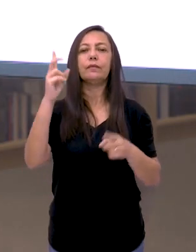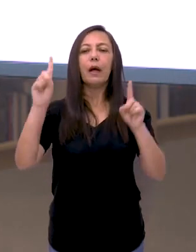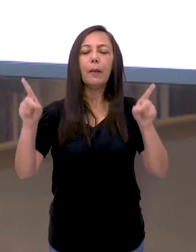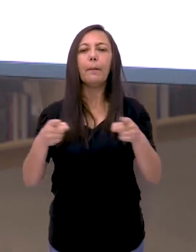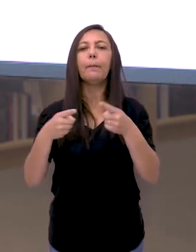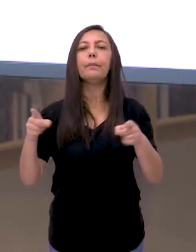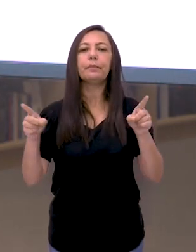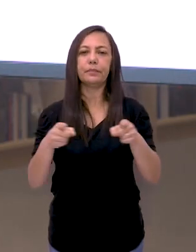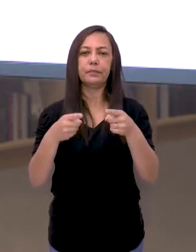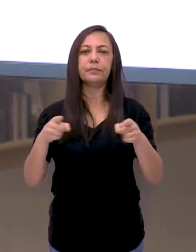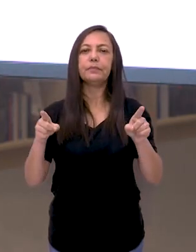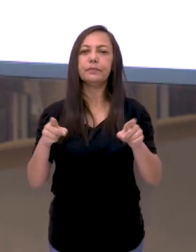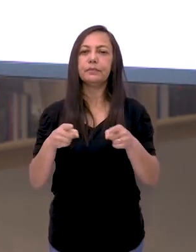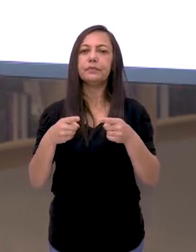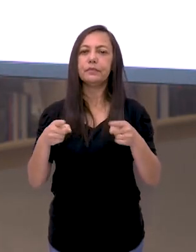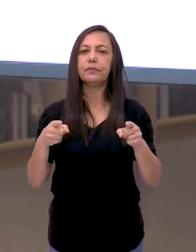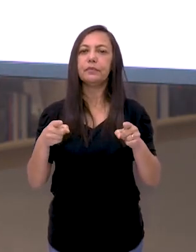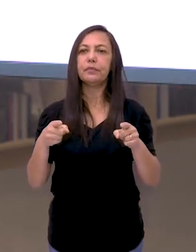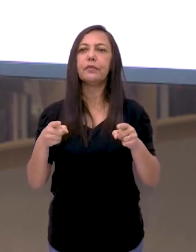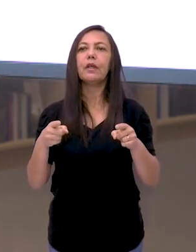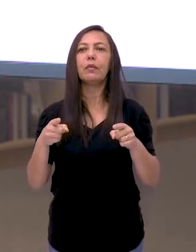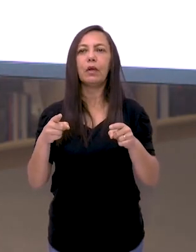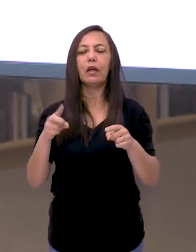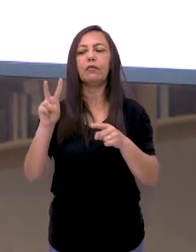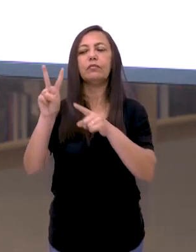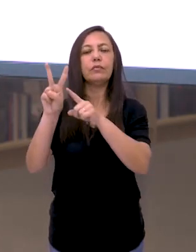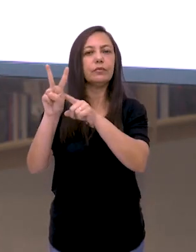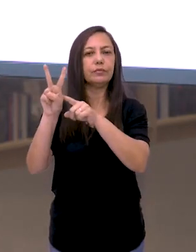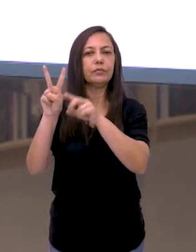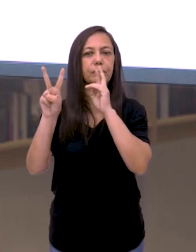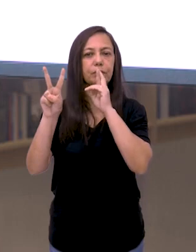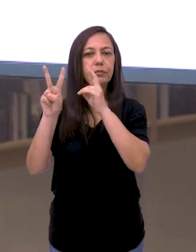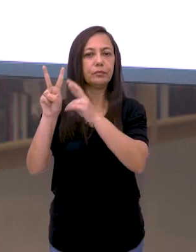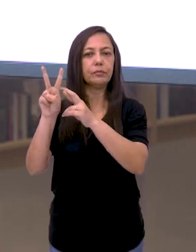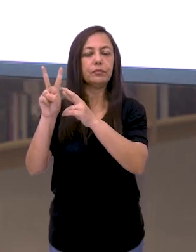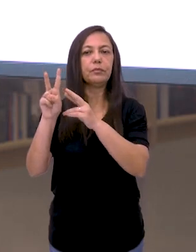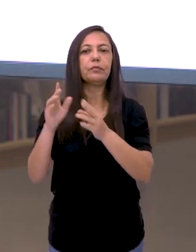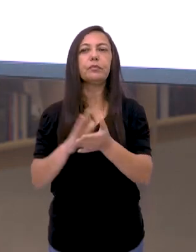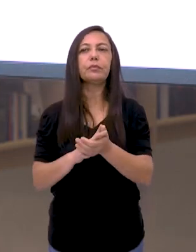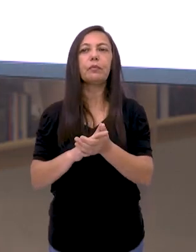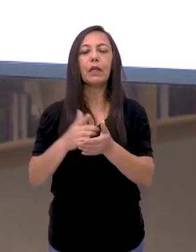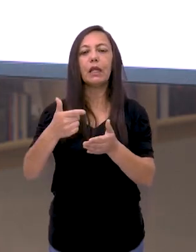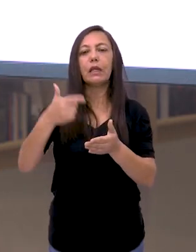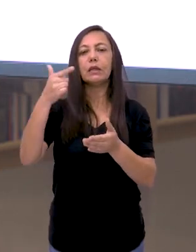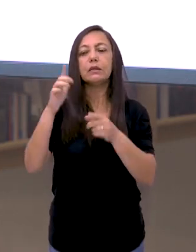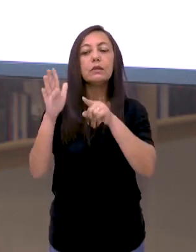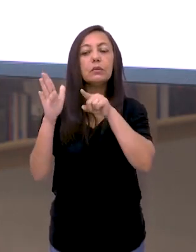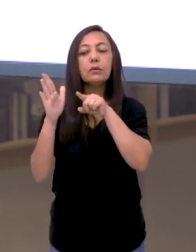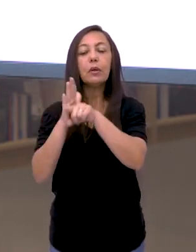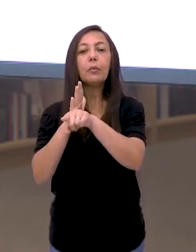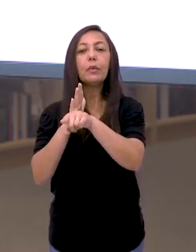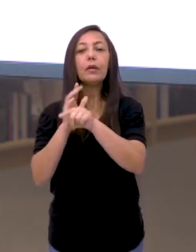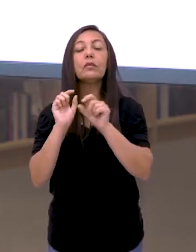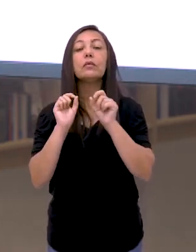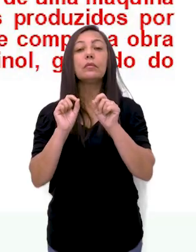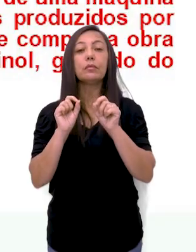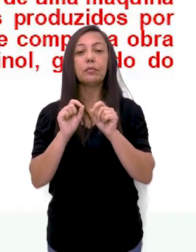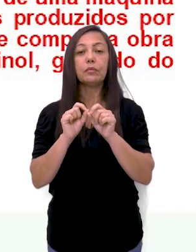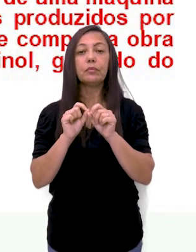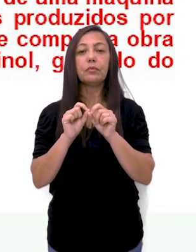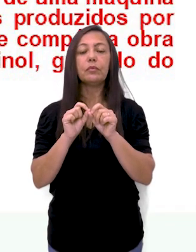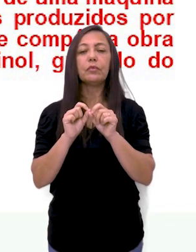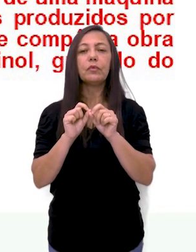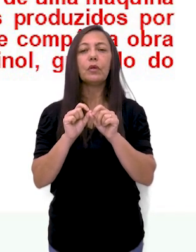música. Então, essa alternativa também é verdadeira. Na segunda questão, a pergunta é,